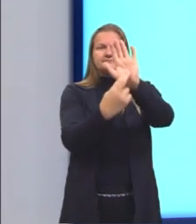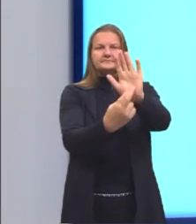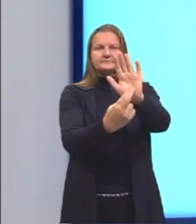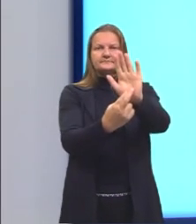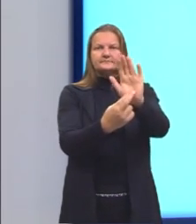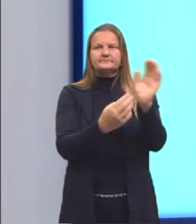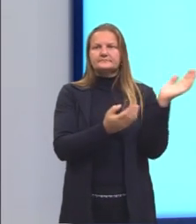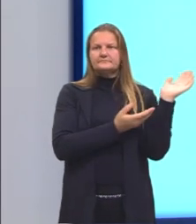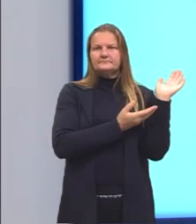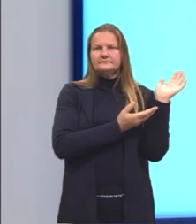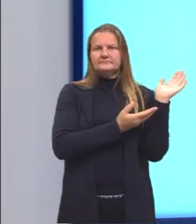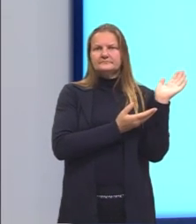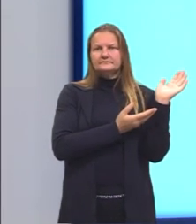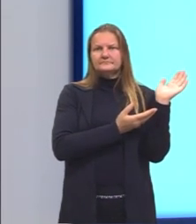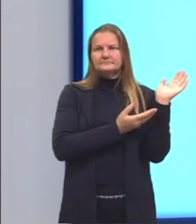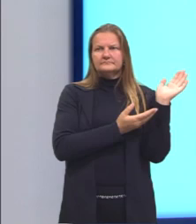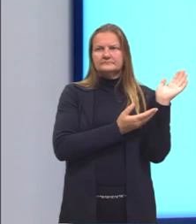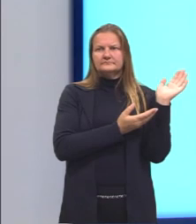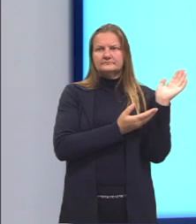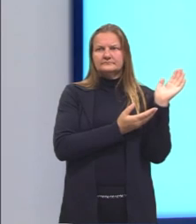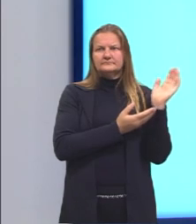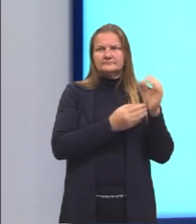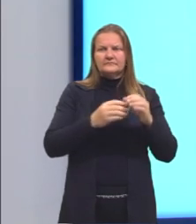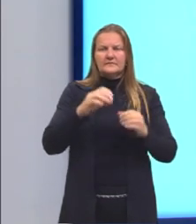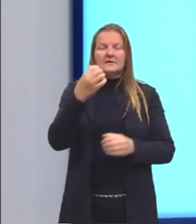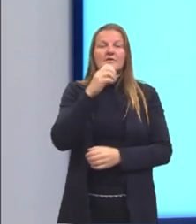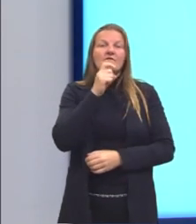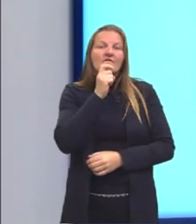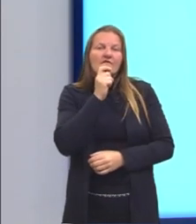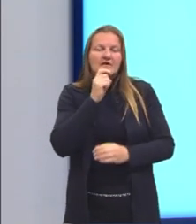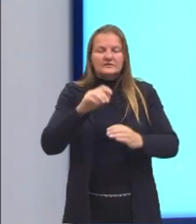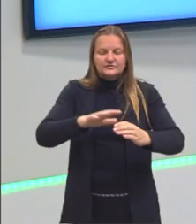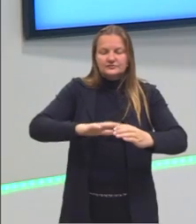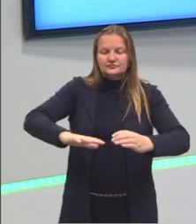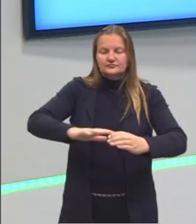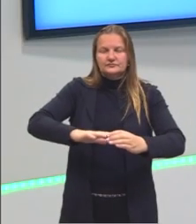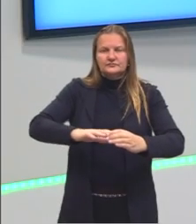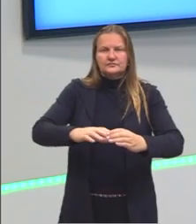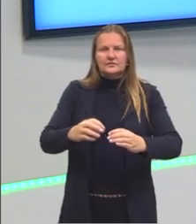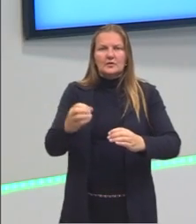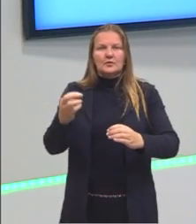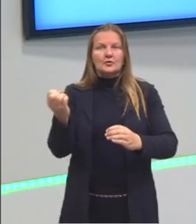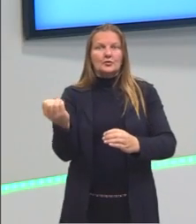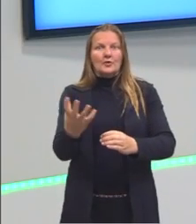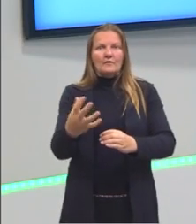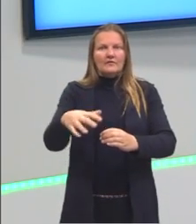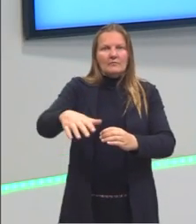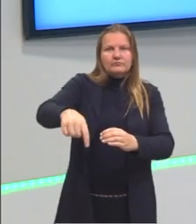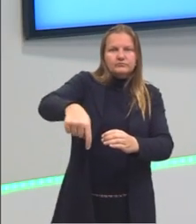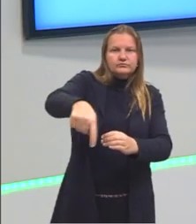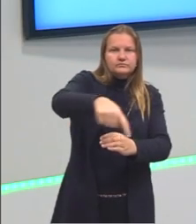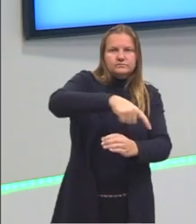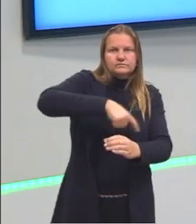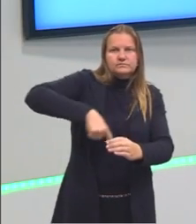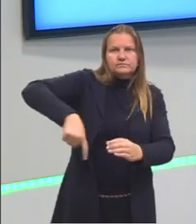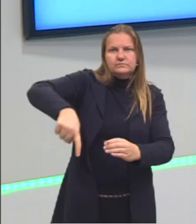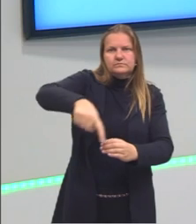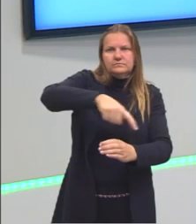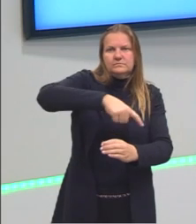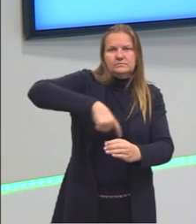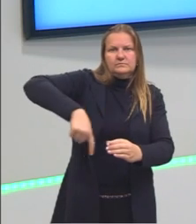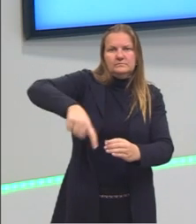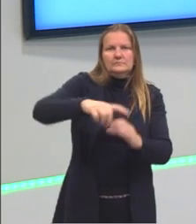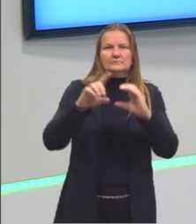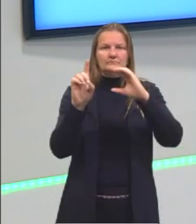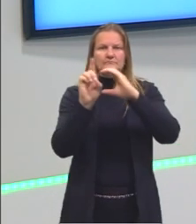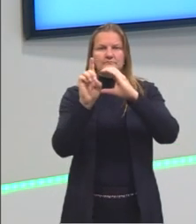o círculo que já foi pavimentado e essa nova região aumentando o diâmetro em 8 metros.